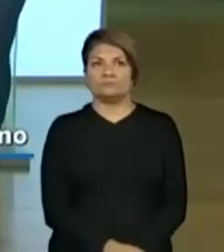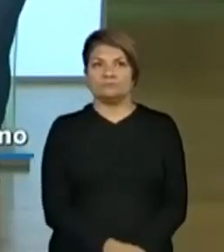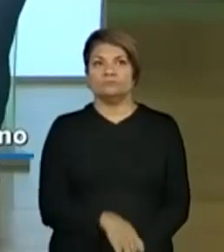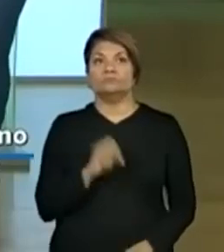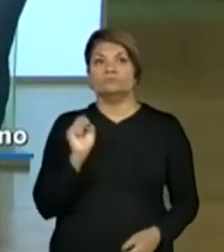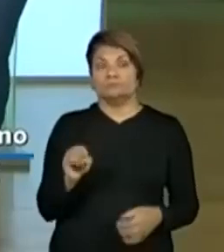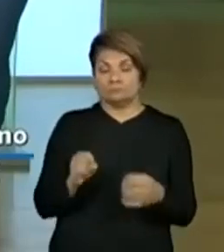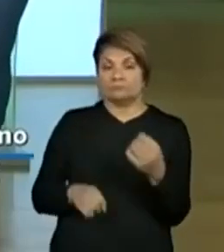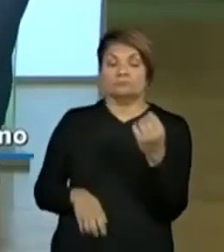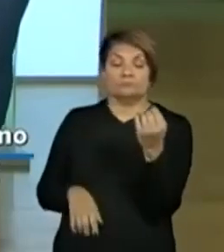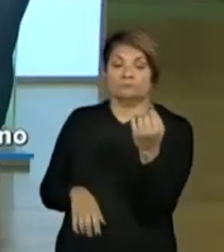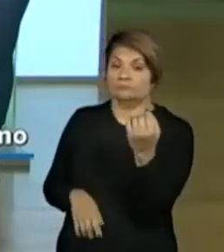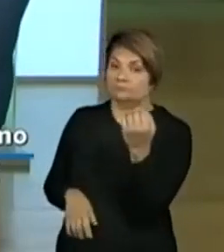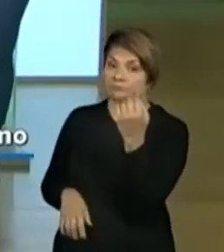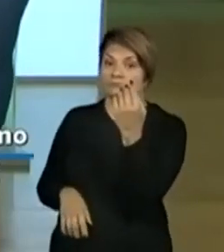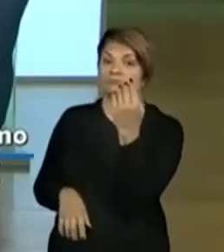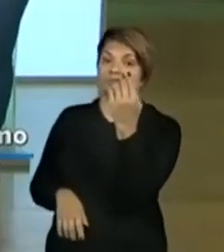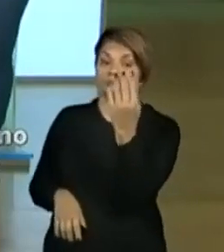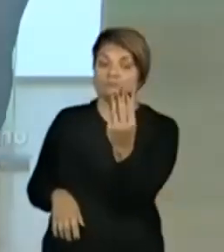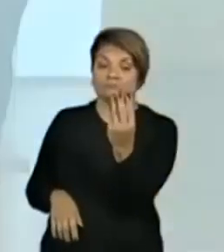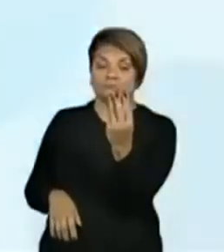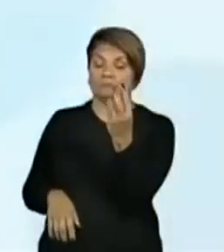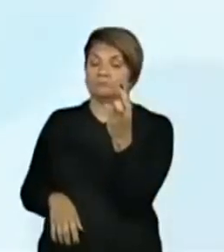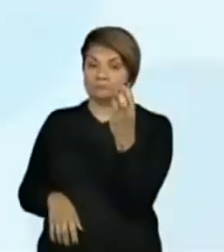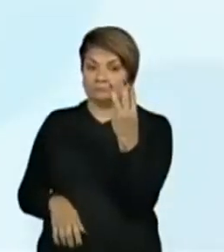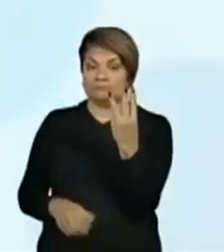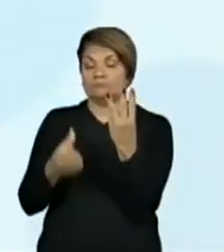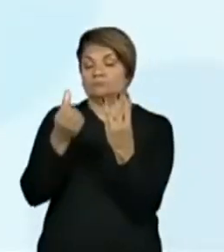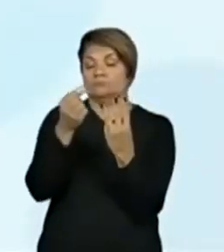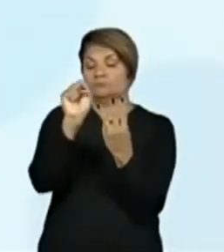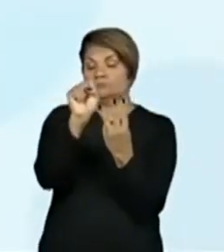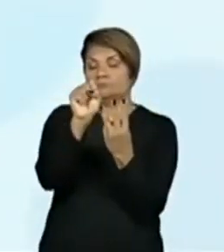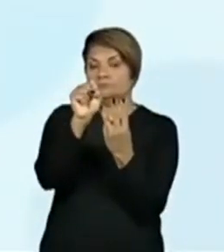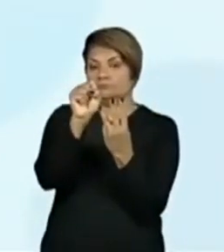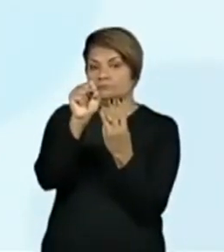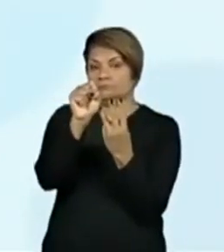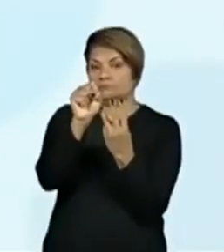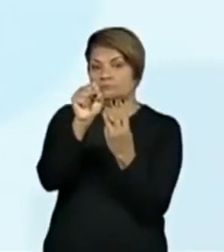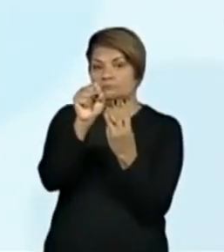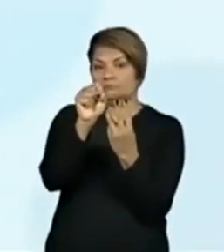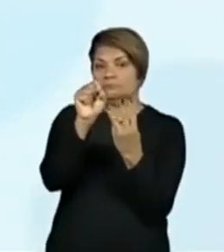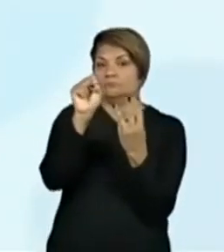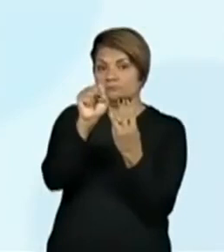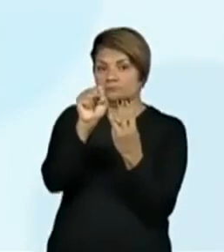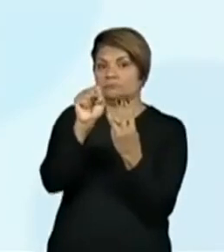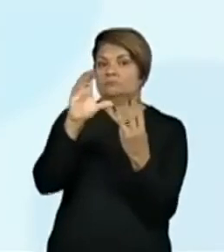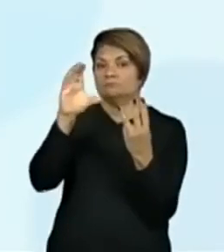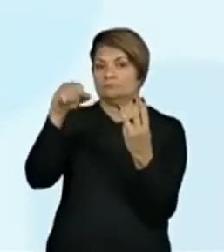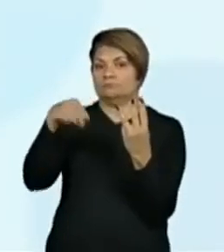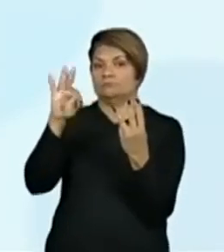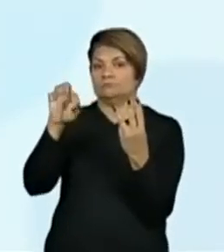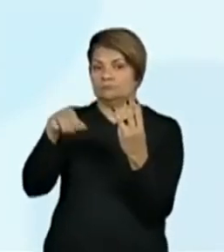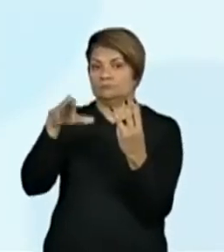colocar ele aqui no começo do número? Ele está na centena, oito, centenas, 800.